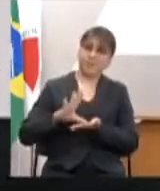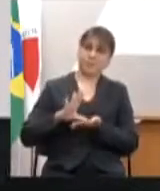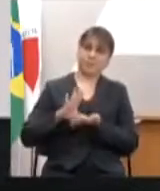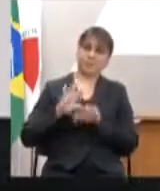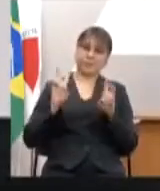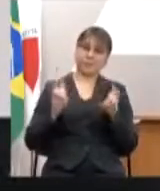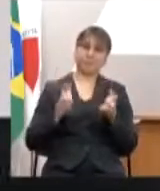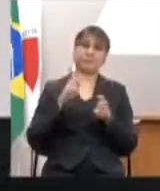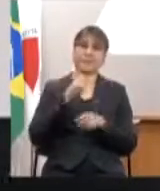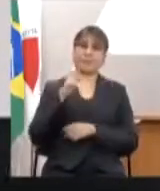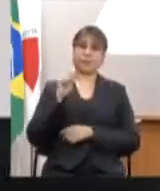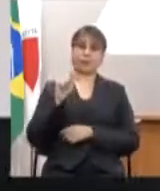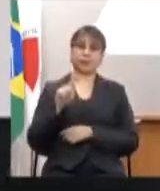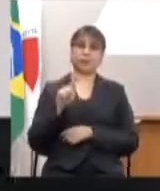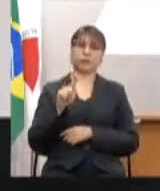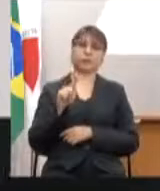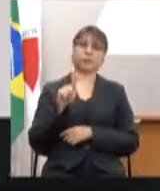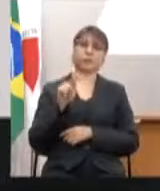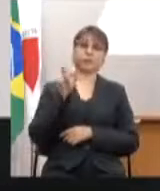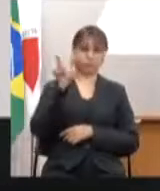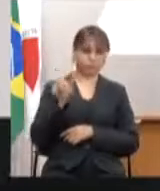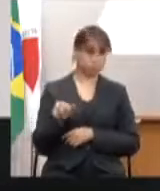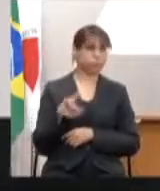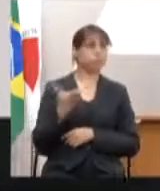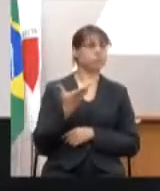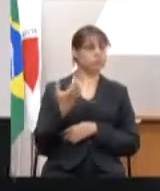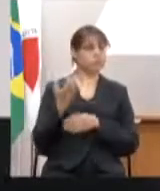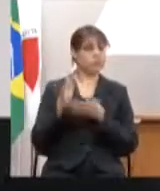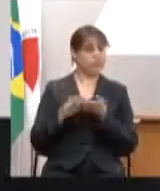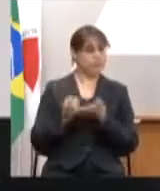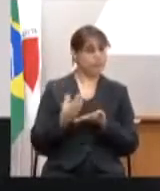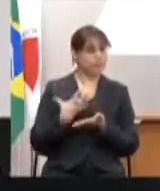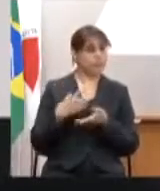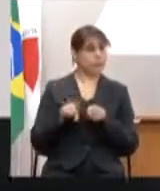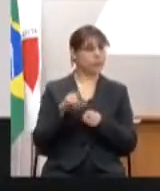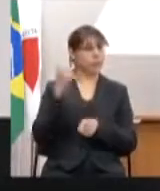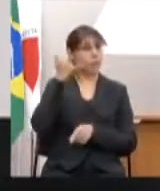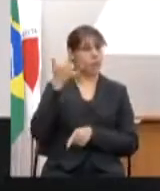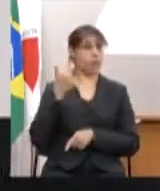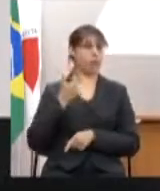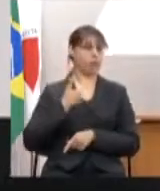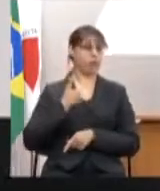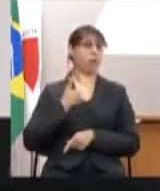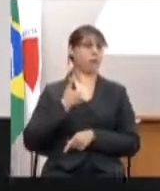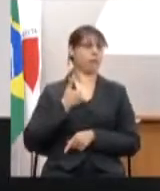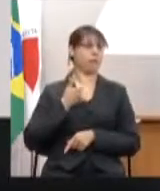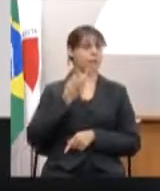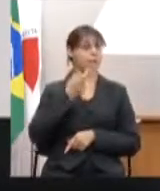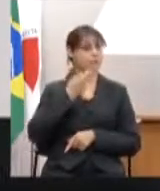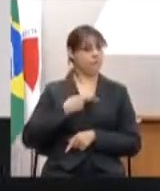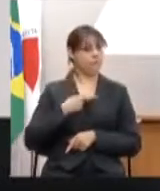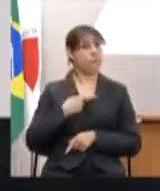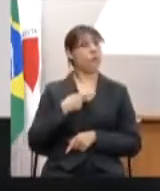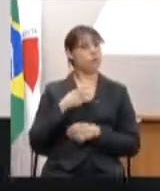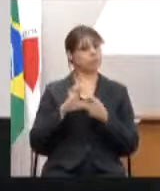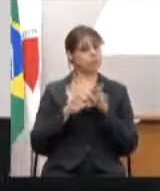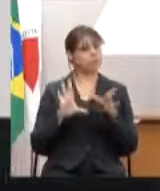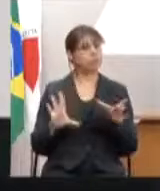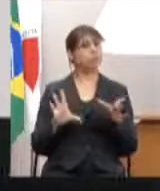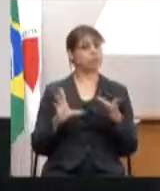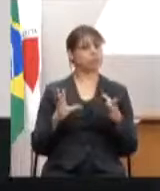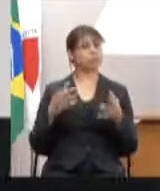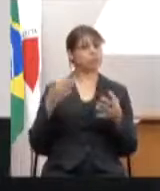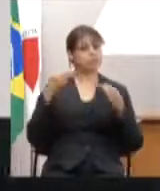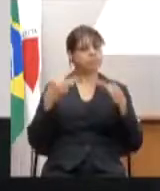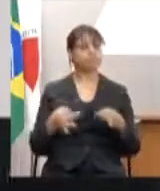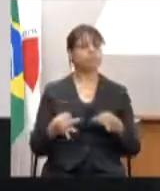a Exª ligou para mim, me mandou uma mensagem, e disse que eu pudesse firmar que esse ano seria